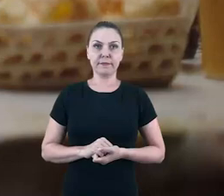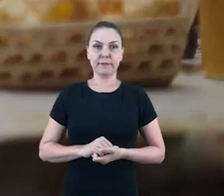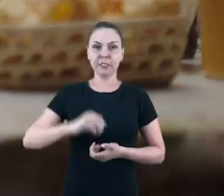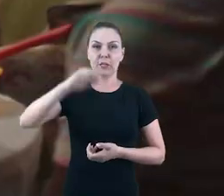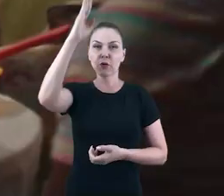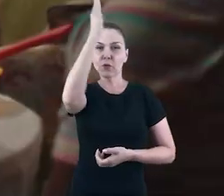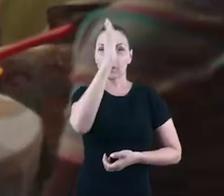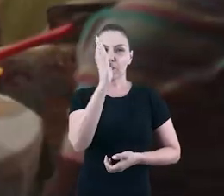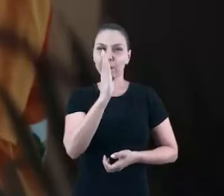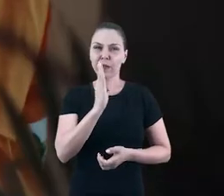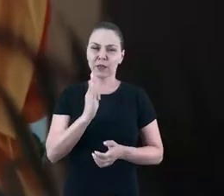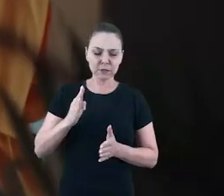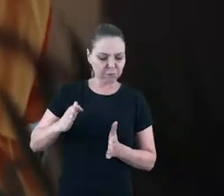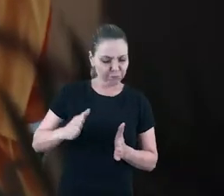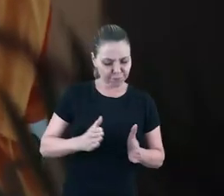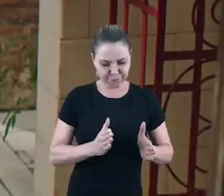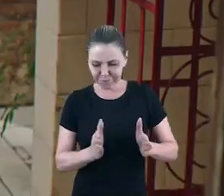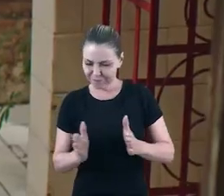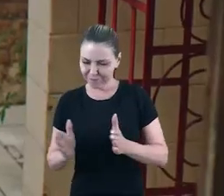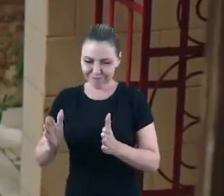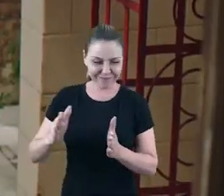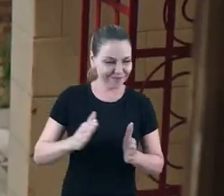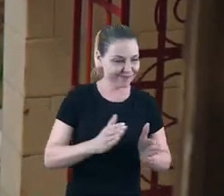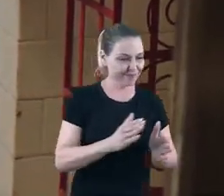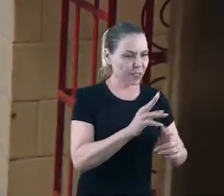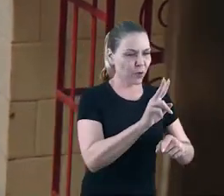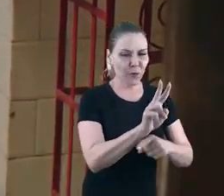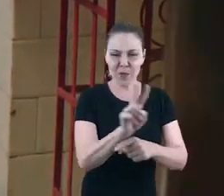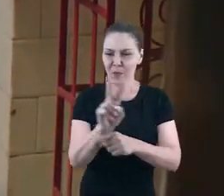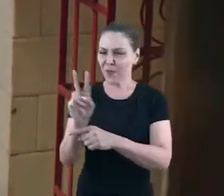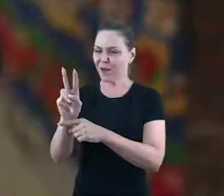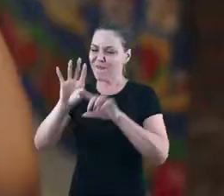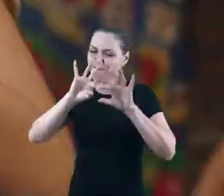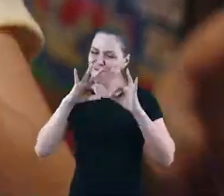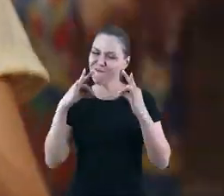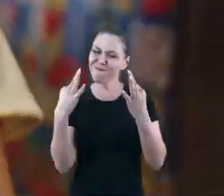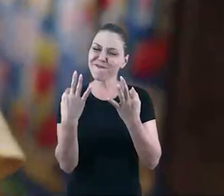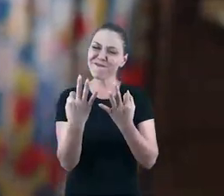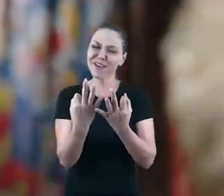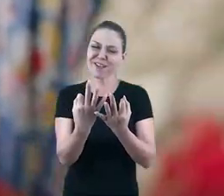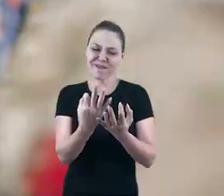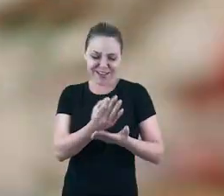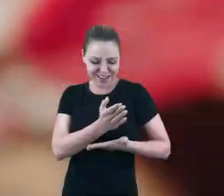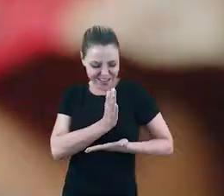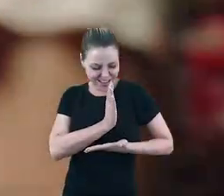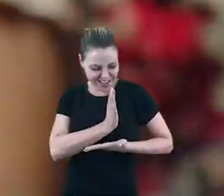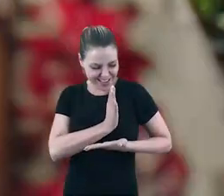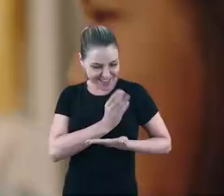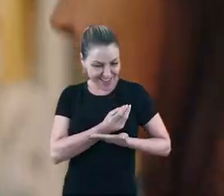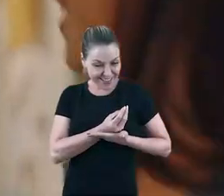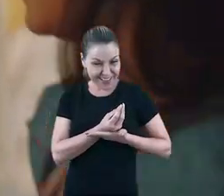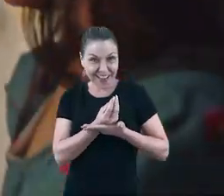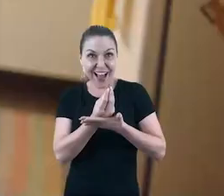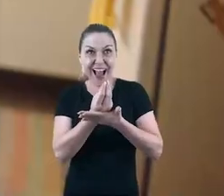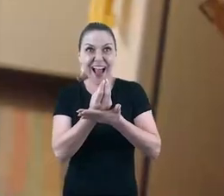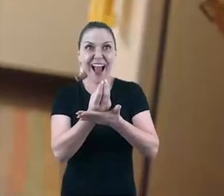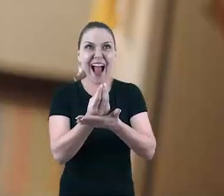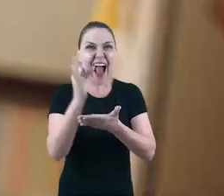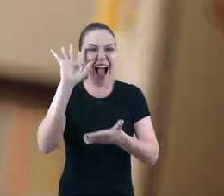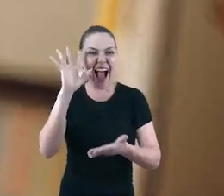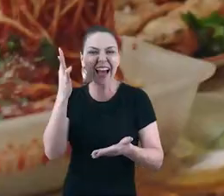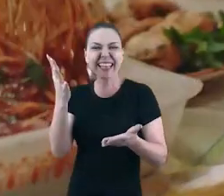O Brasil no rumo certo, cuidando da família com o coração. E a